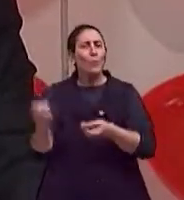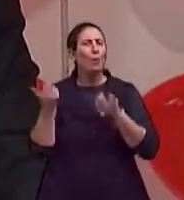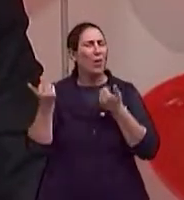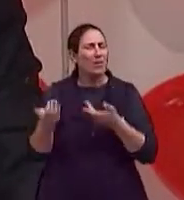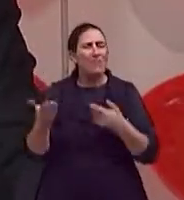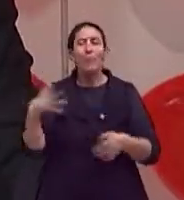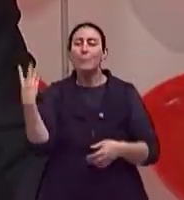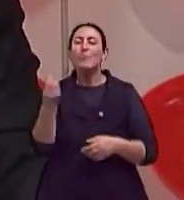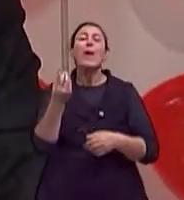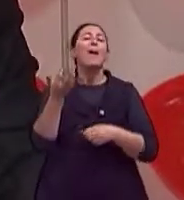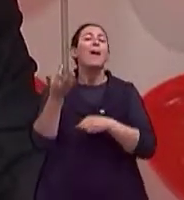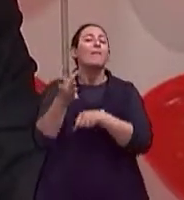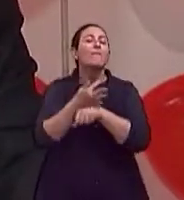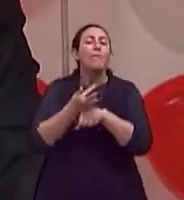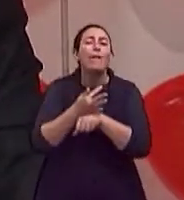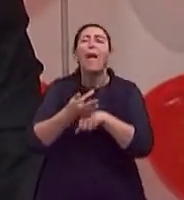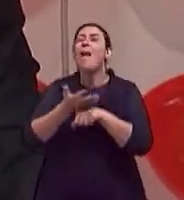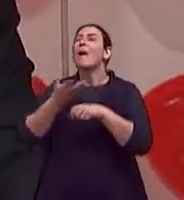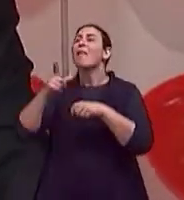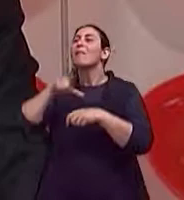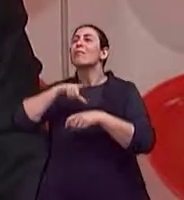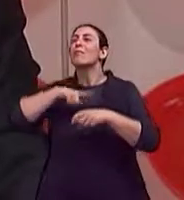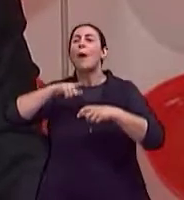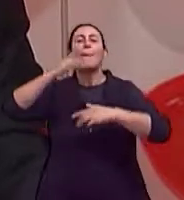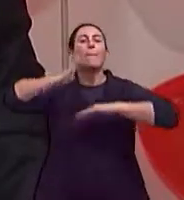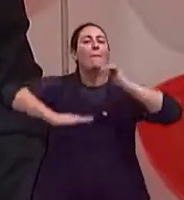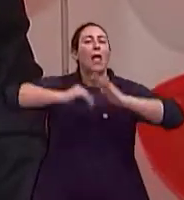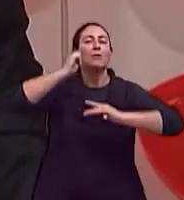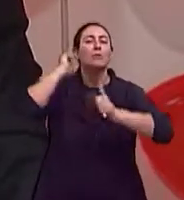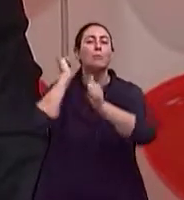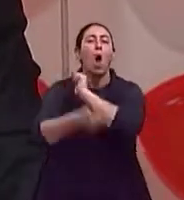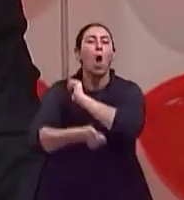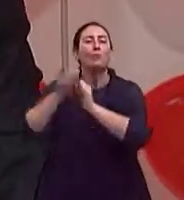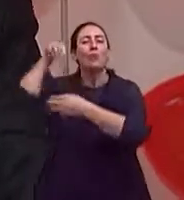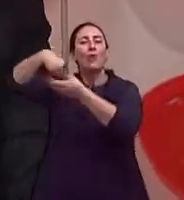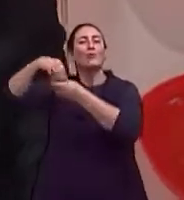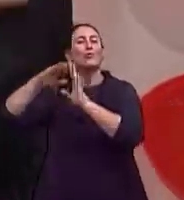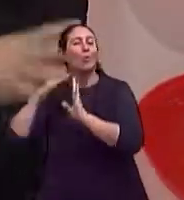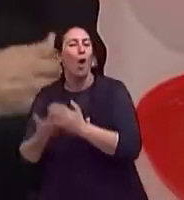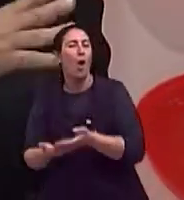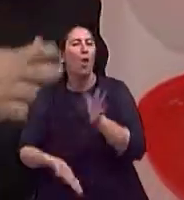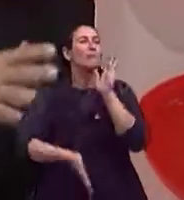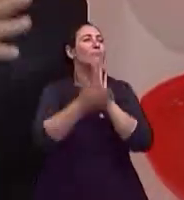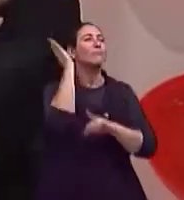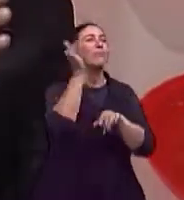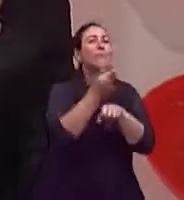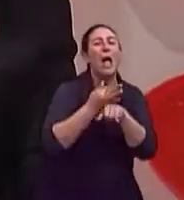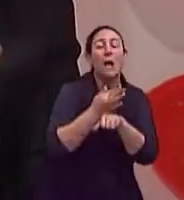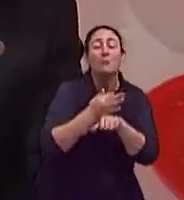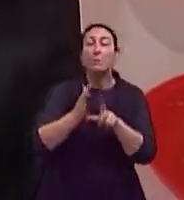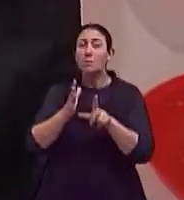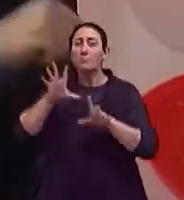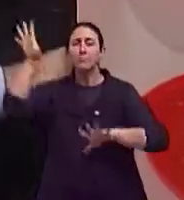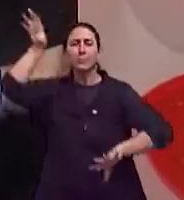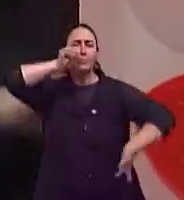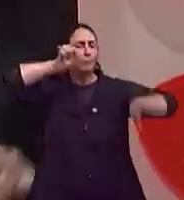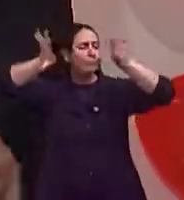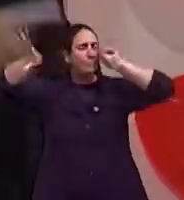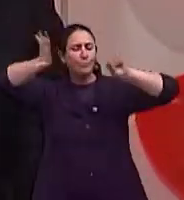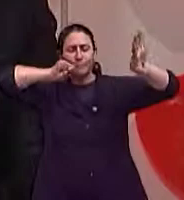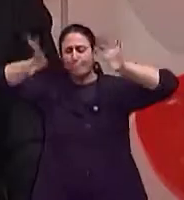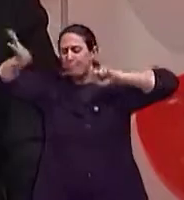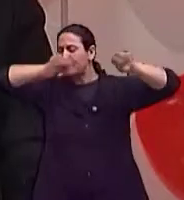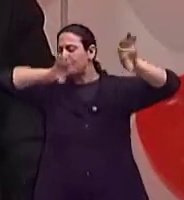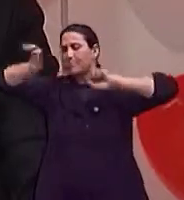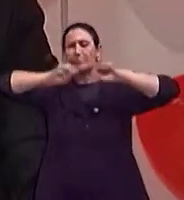férias escolares, a praca esportiva, vai se acumulando na memória da pele. 80% da radiação necessária